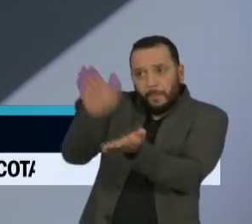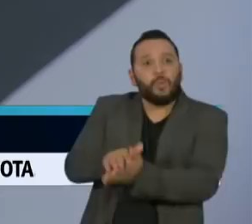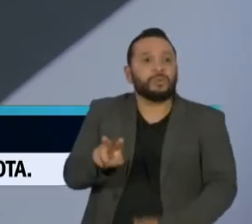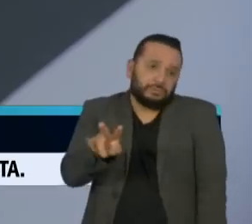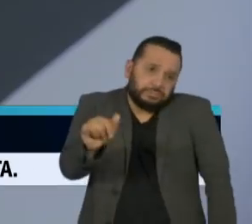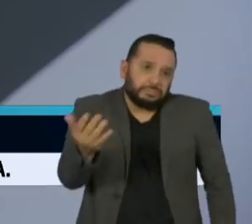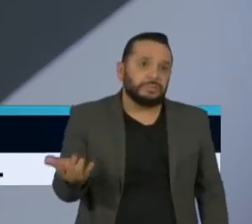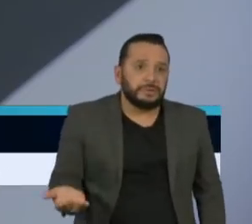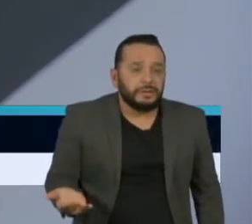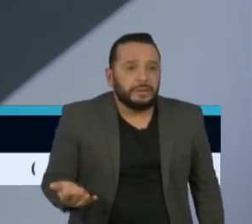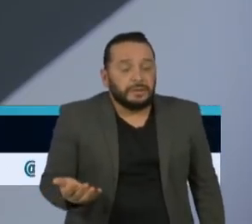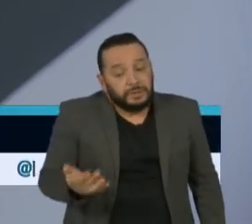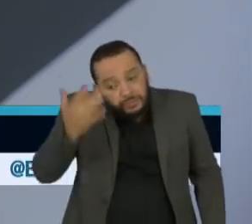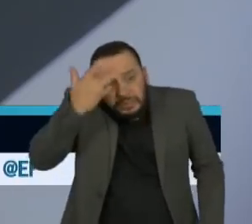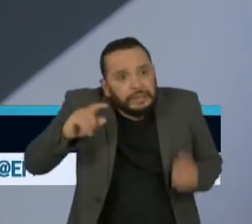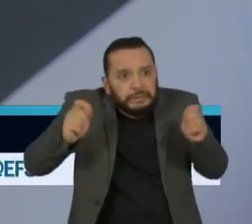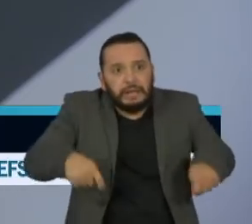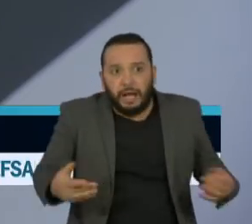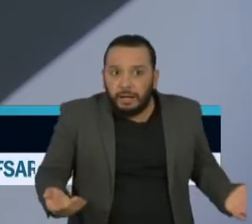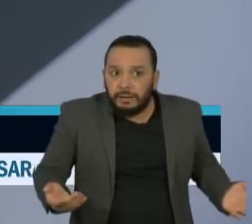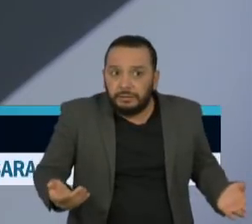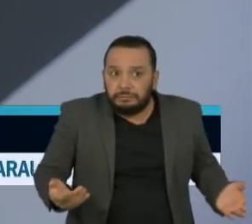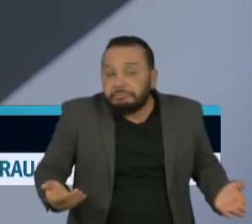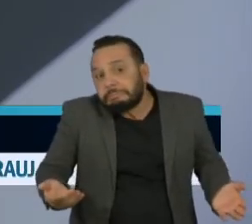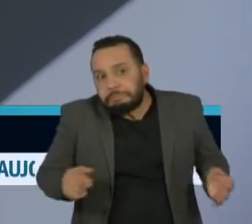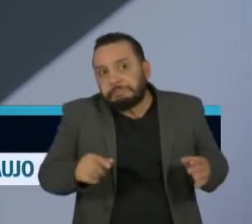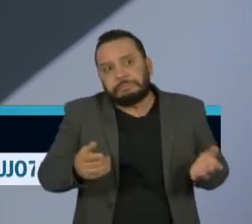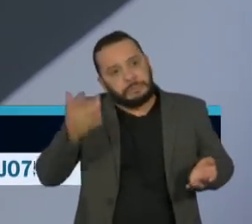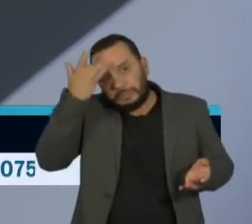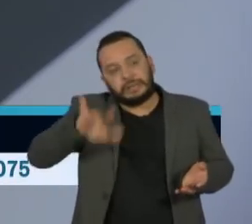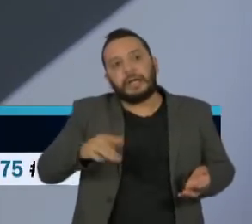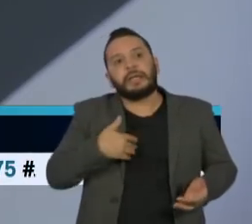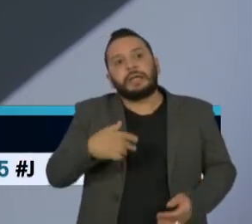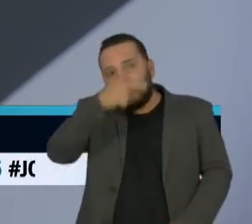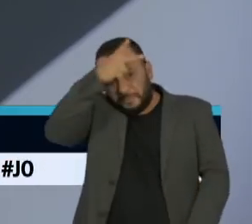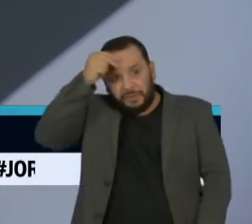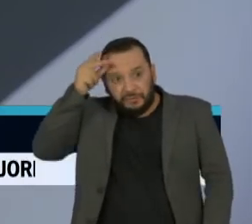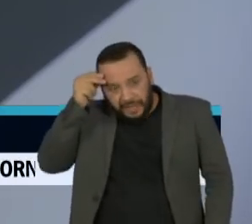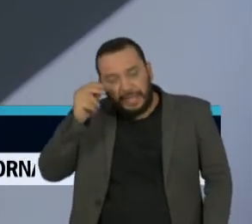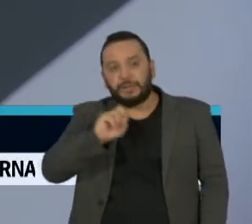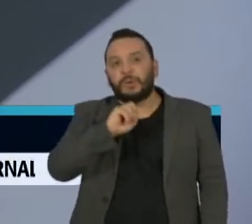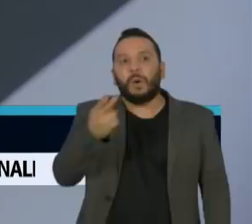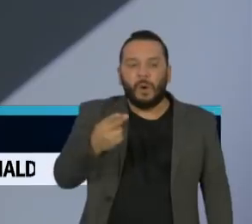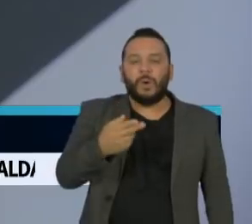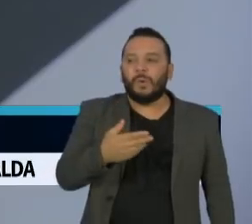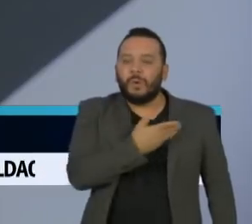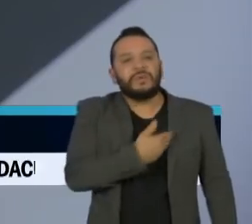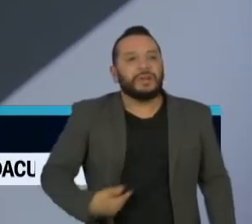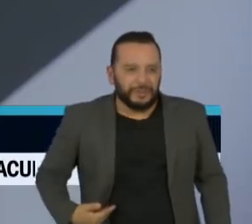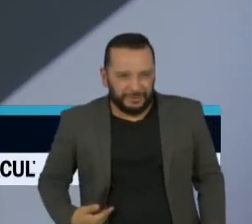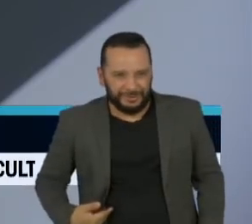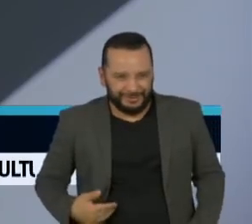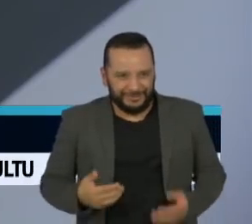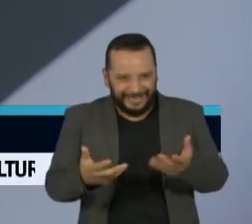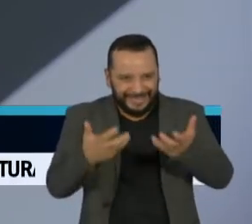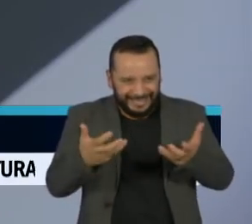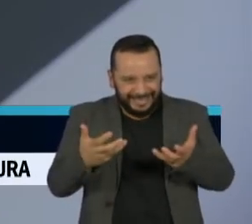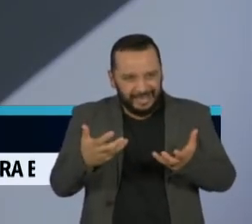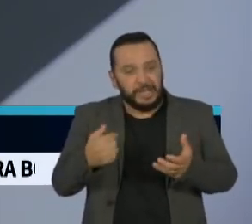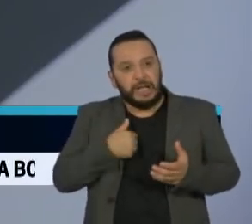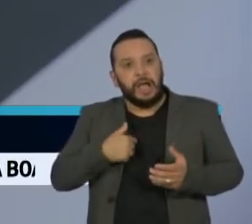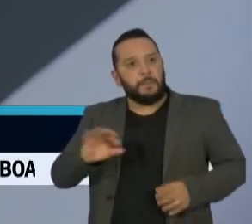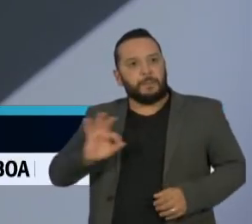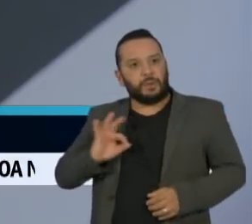Eu não sei se o prefeito de São Paulo, o governador de São Paulo vão querer assumir o ônus político de você colocar um monte de